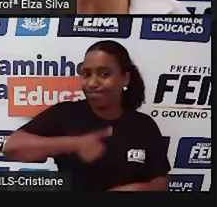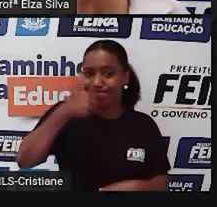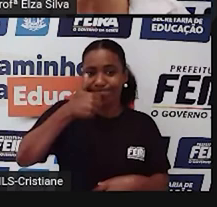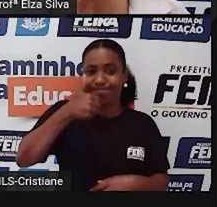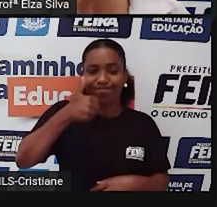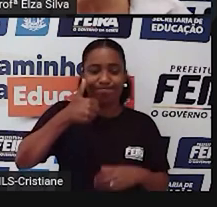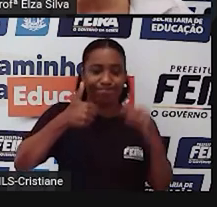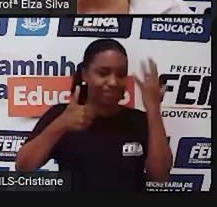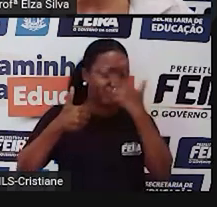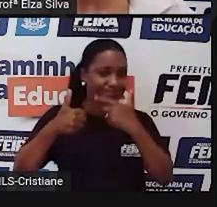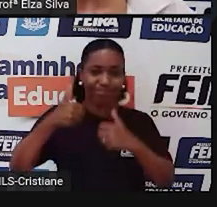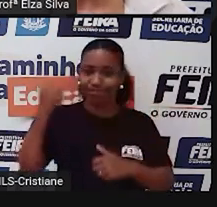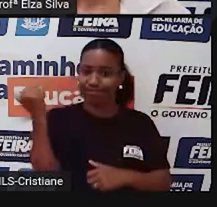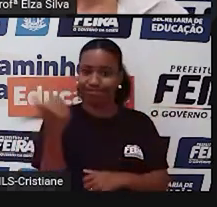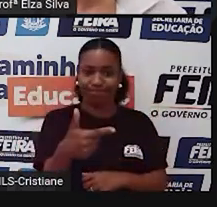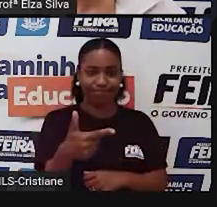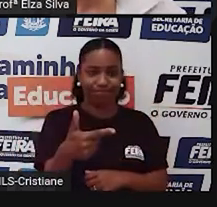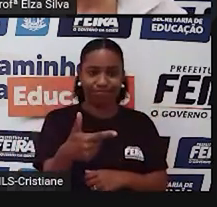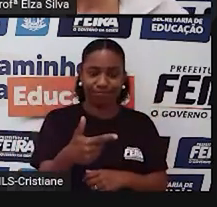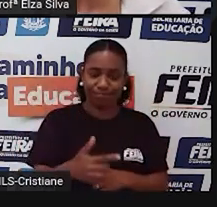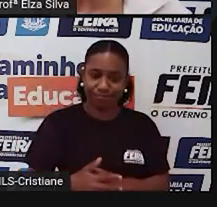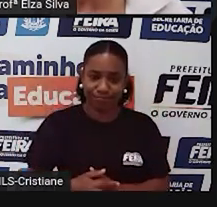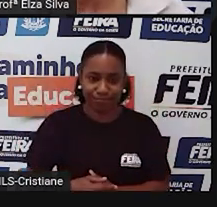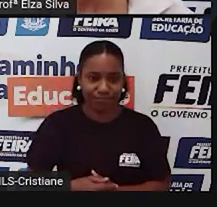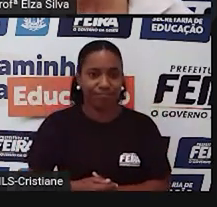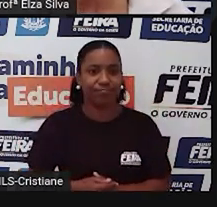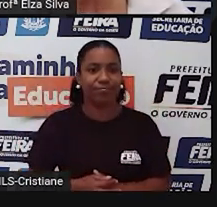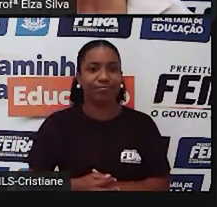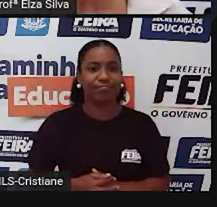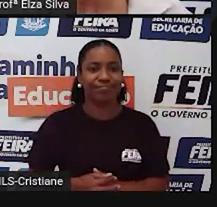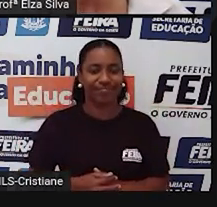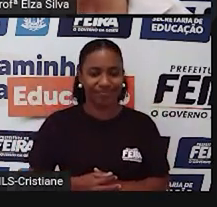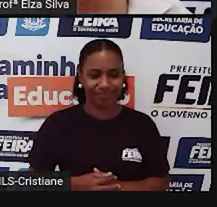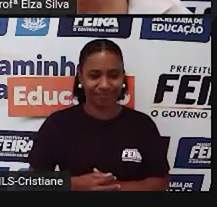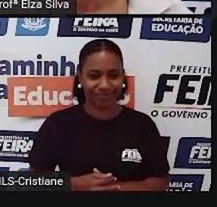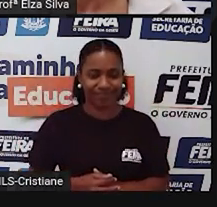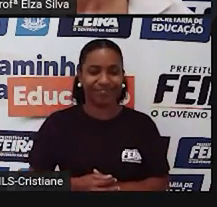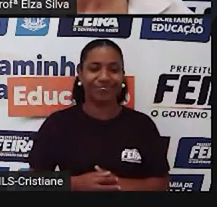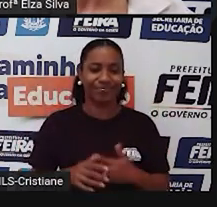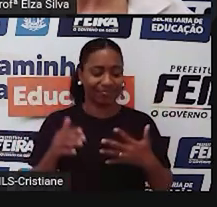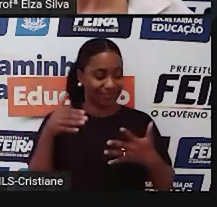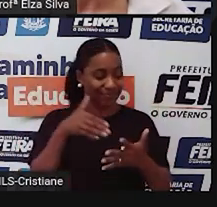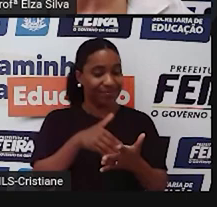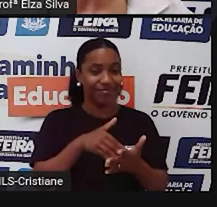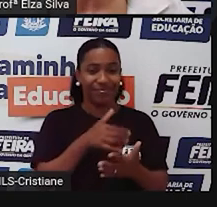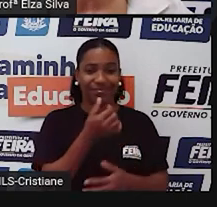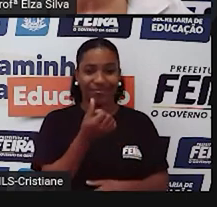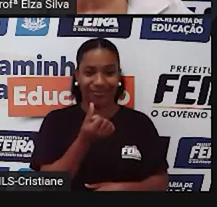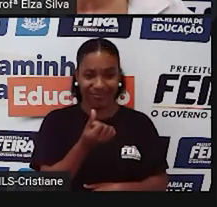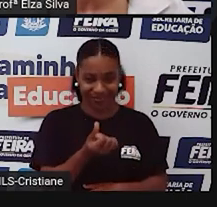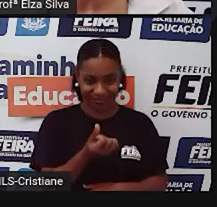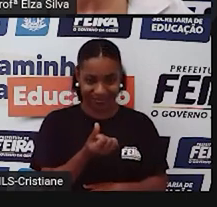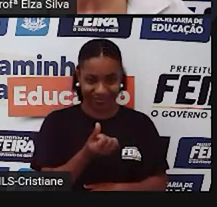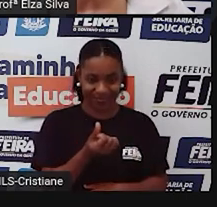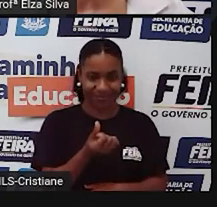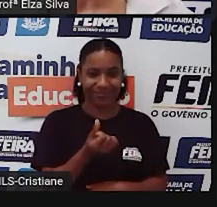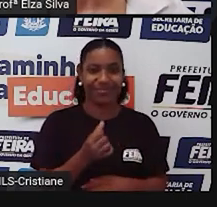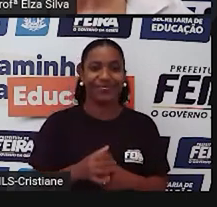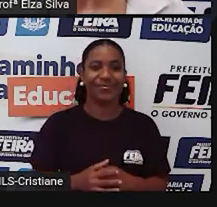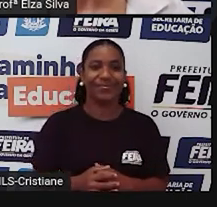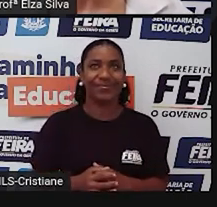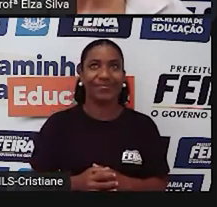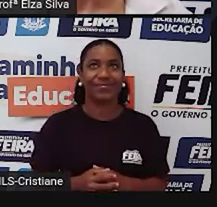verdade? And the last one, number six. E o último, all good things must